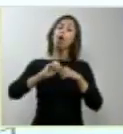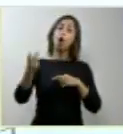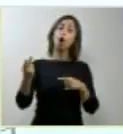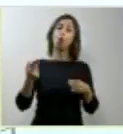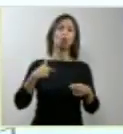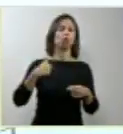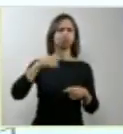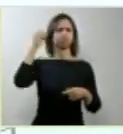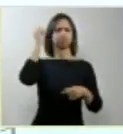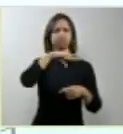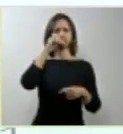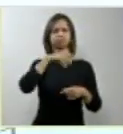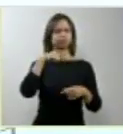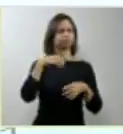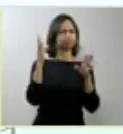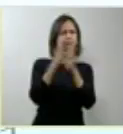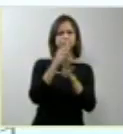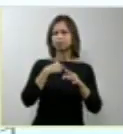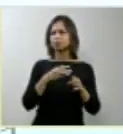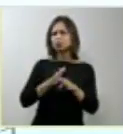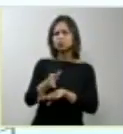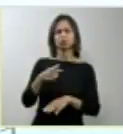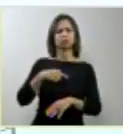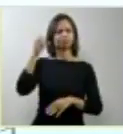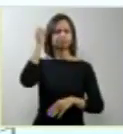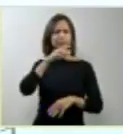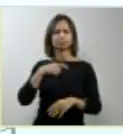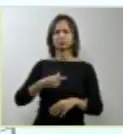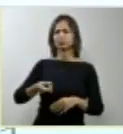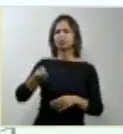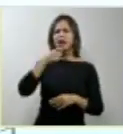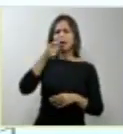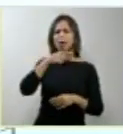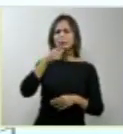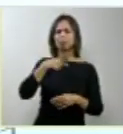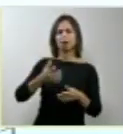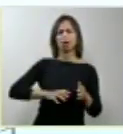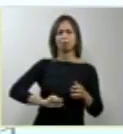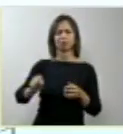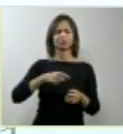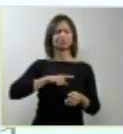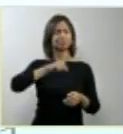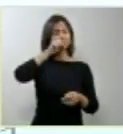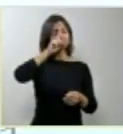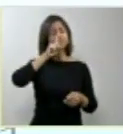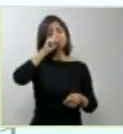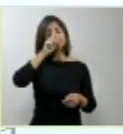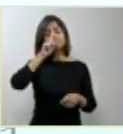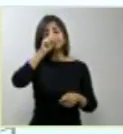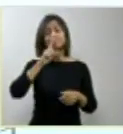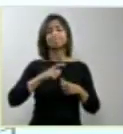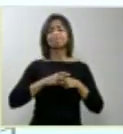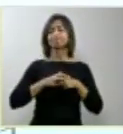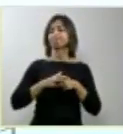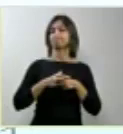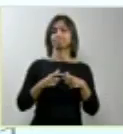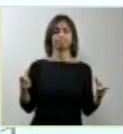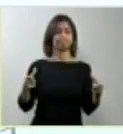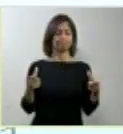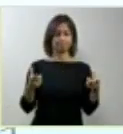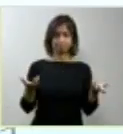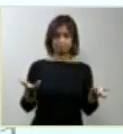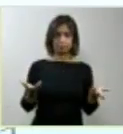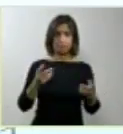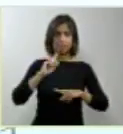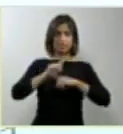de vida e de saúde também. Uma grande quantidade de esterilidade